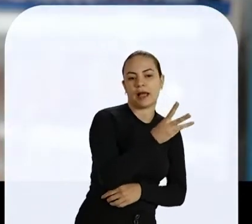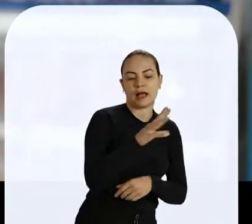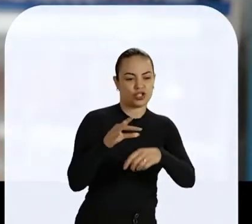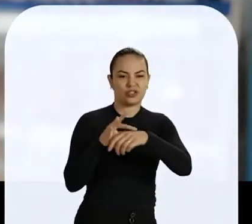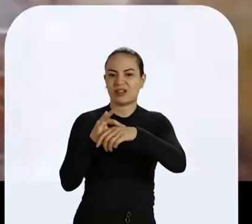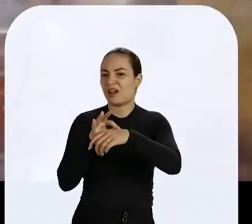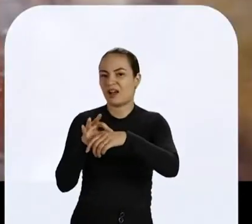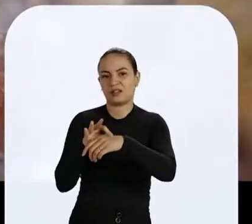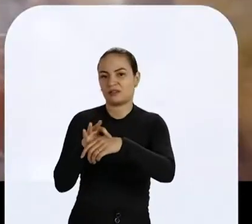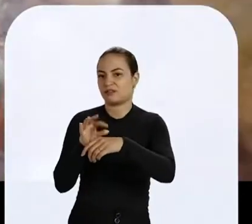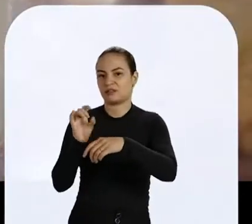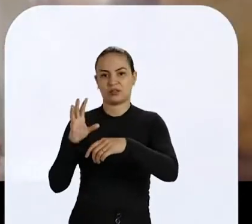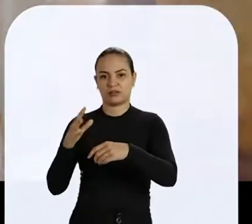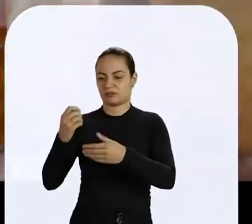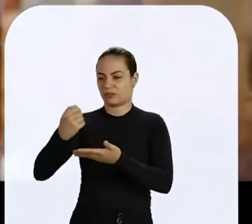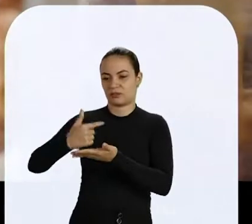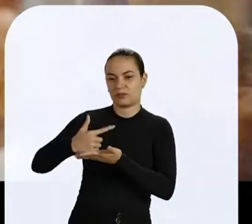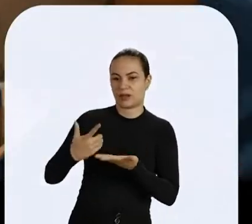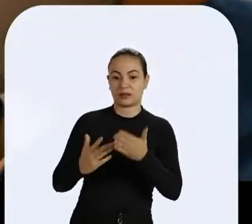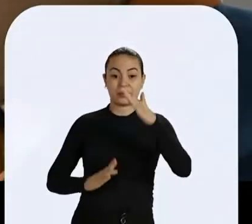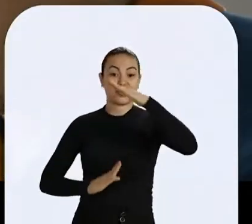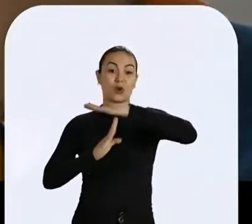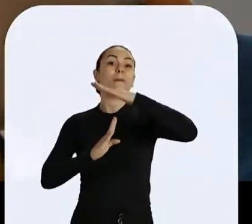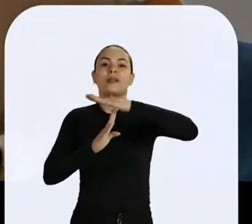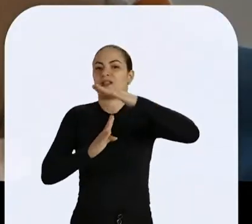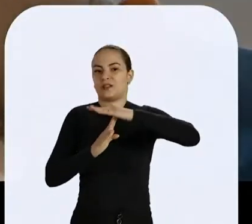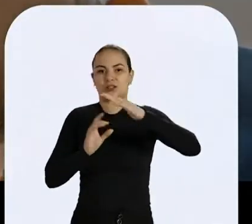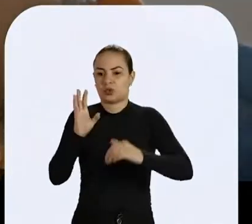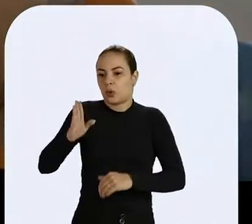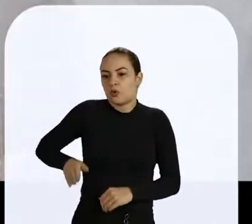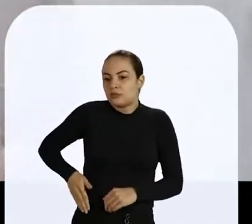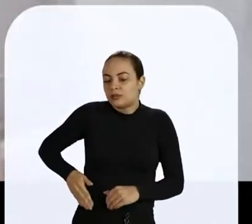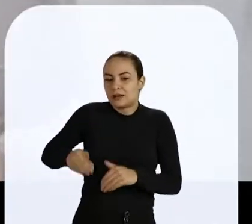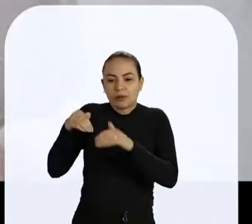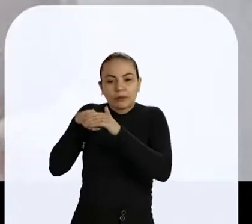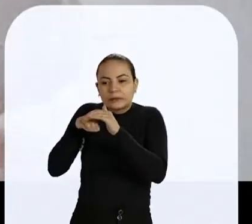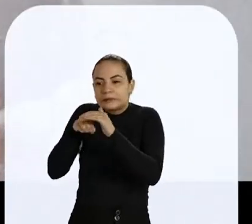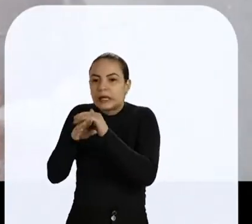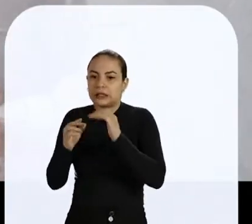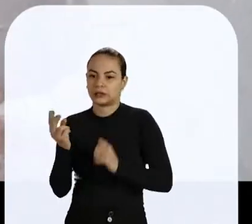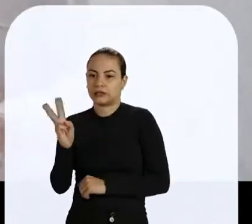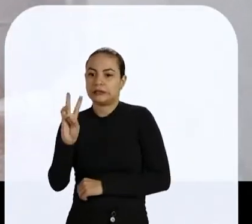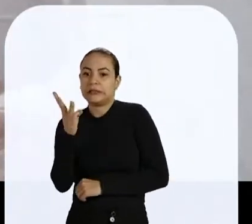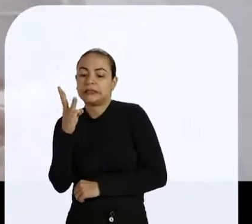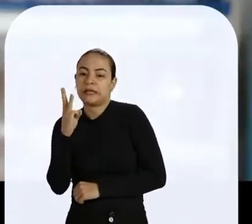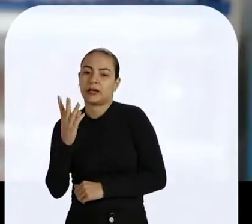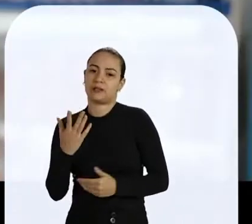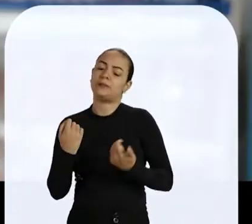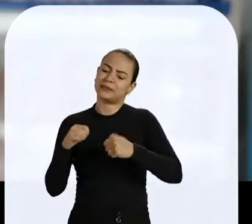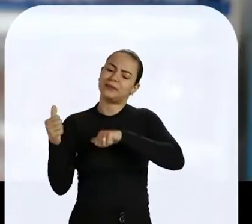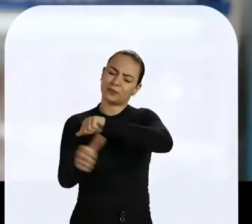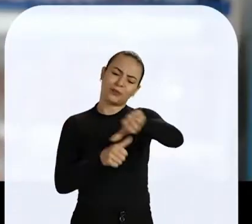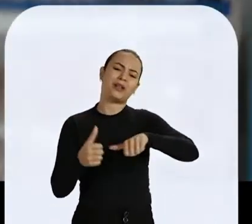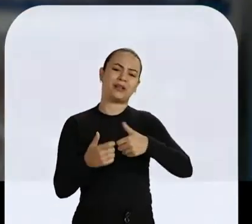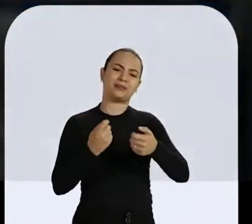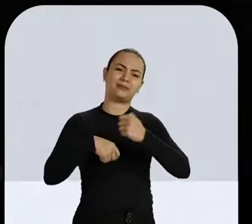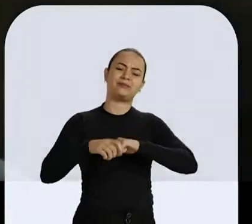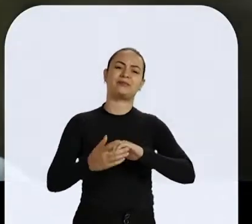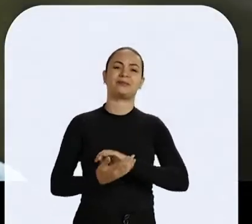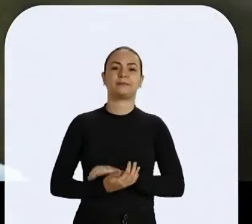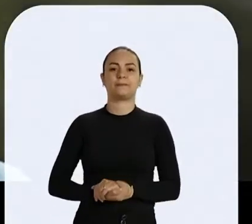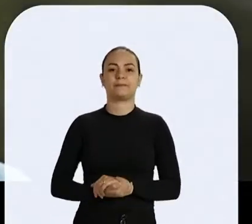3 reais de salsicha, meio quilo de fígado. Se passar, pede para tirar, porque só tem aquele dinheiro mesmo. Tem que melhorar a situação.